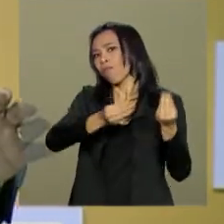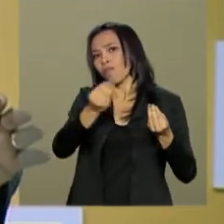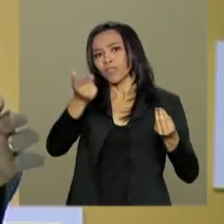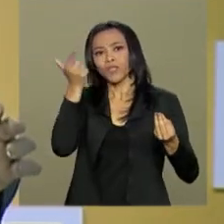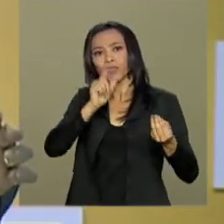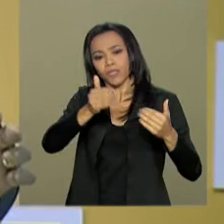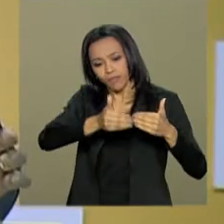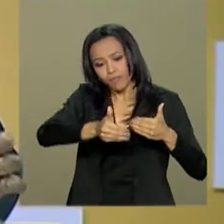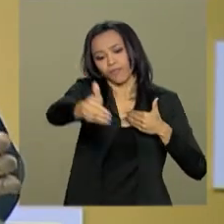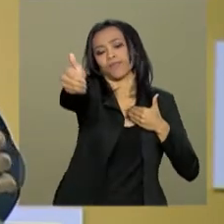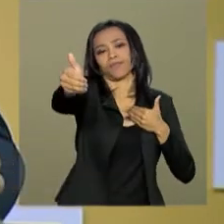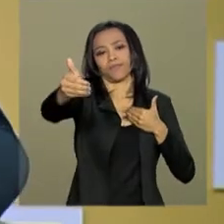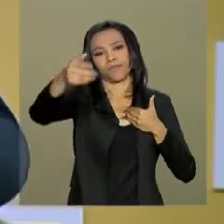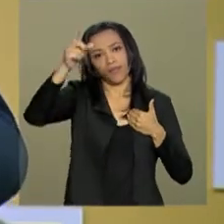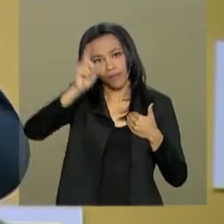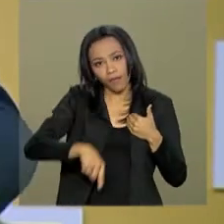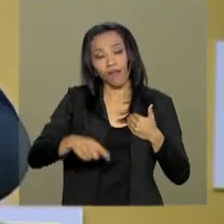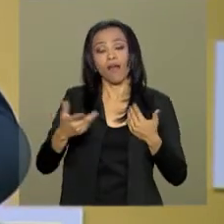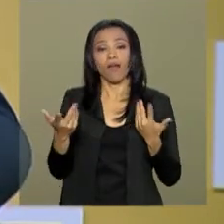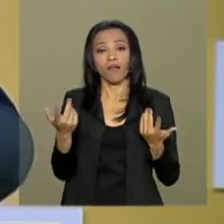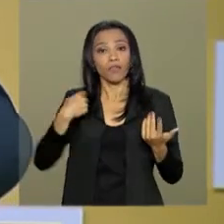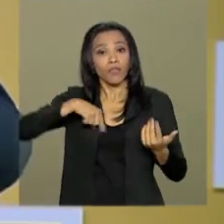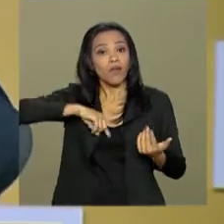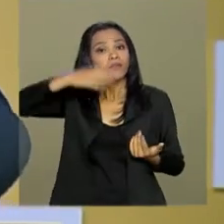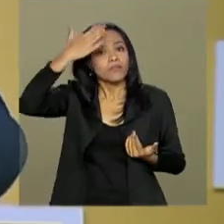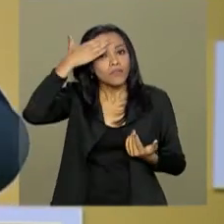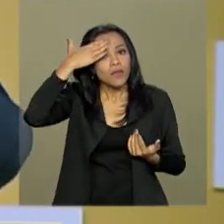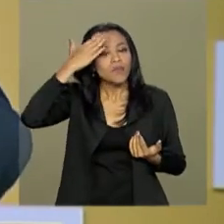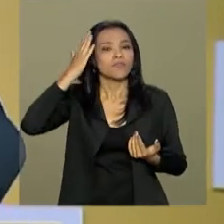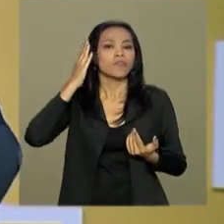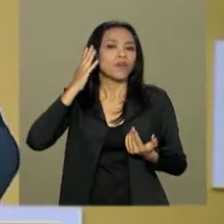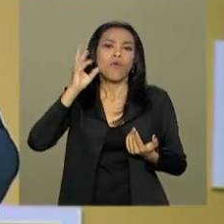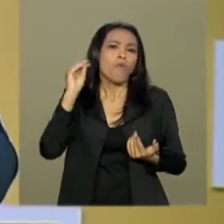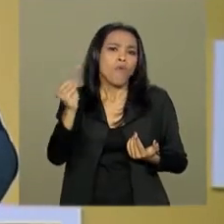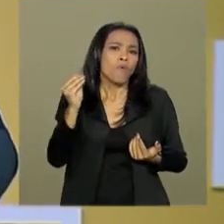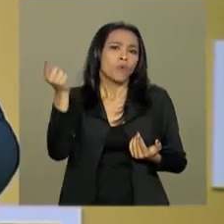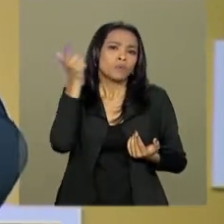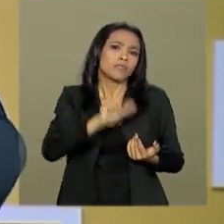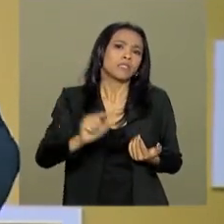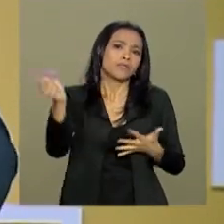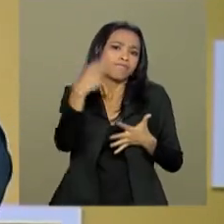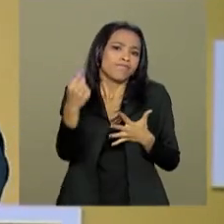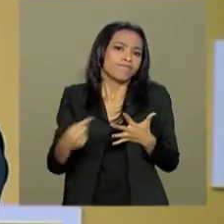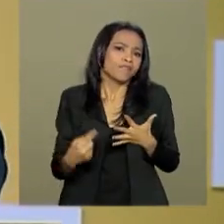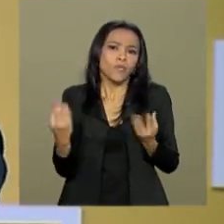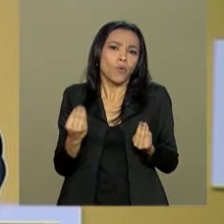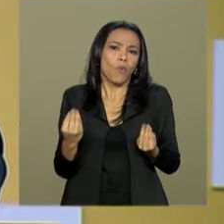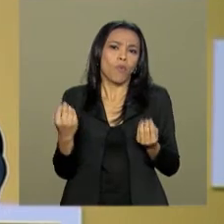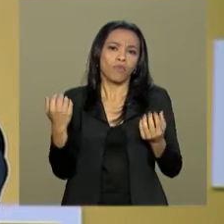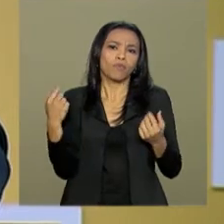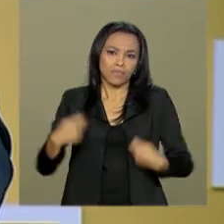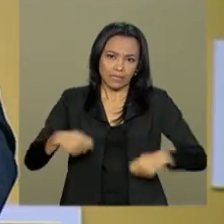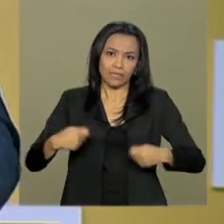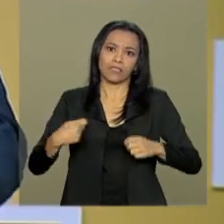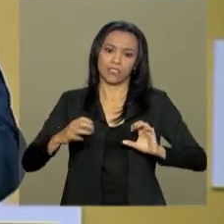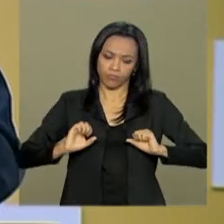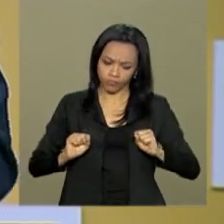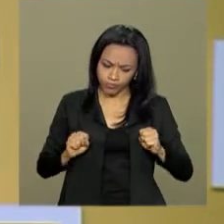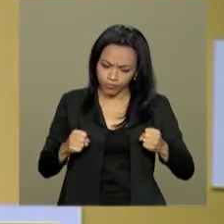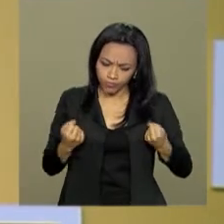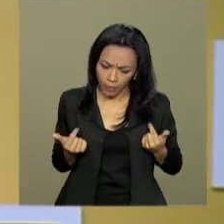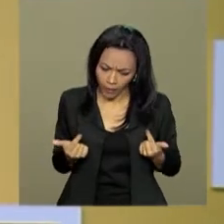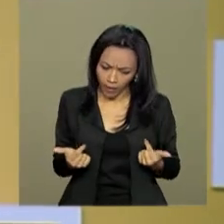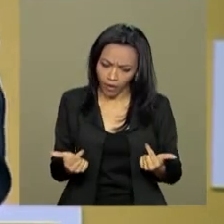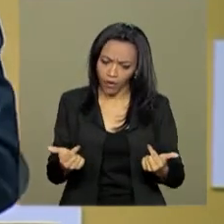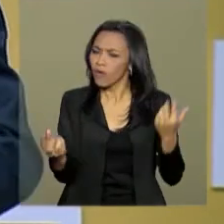a consequência foi de que nós sabíamos aonde teríamos que chegar e a que custo para chegar lá. Chegamos a determinado momento,